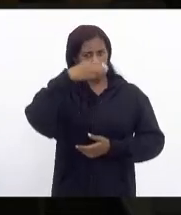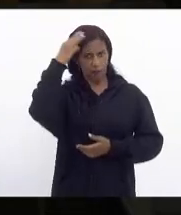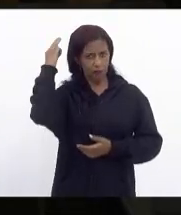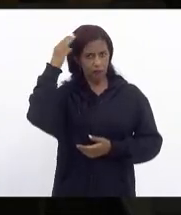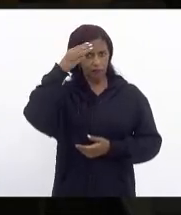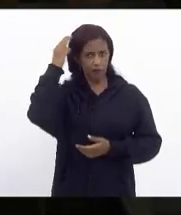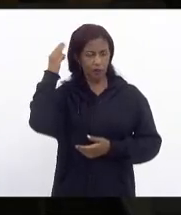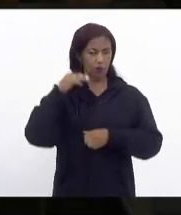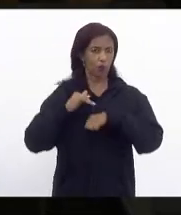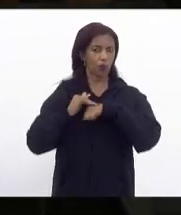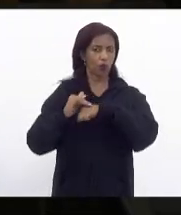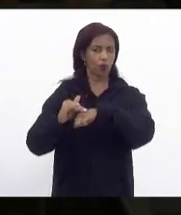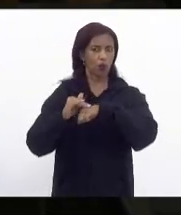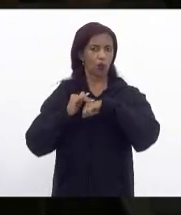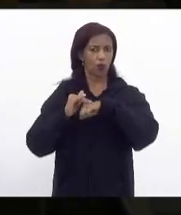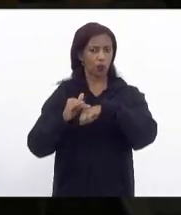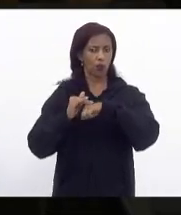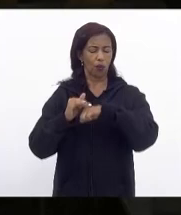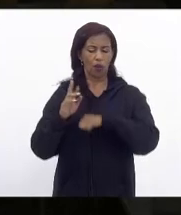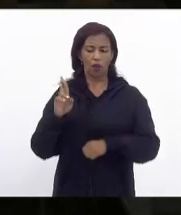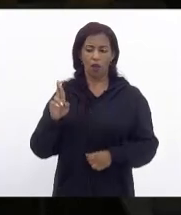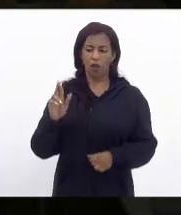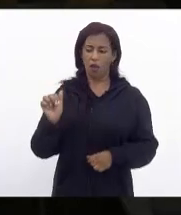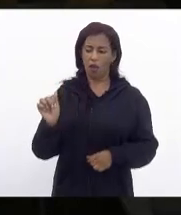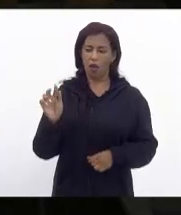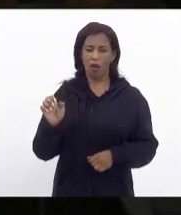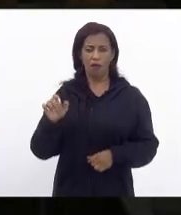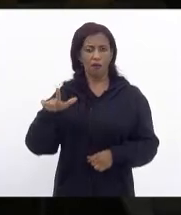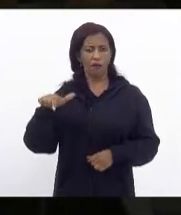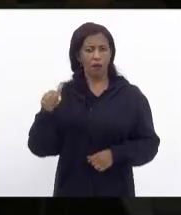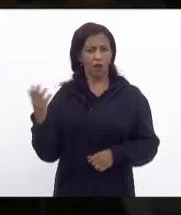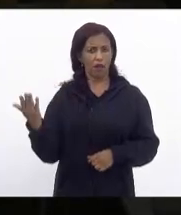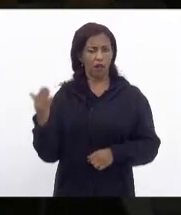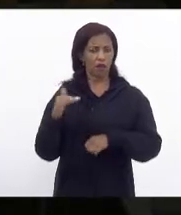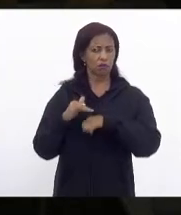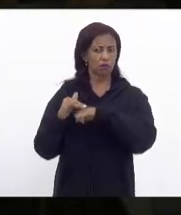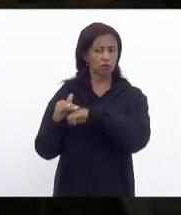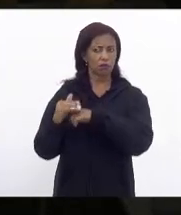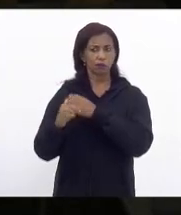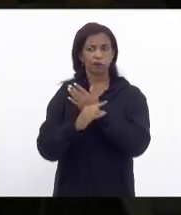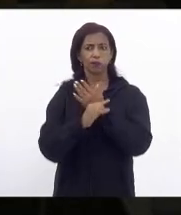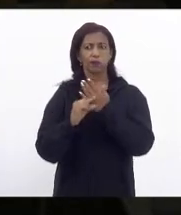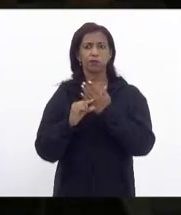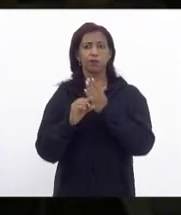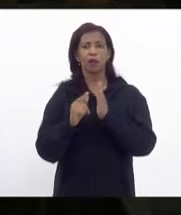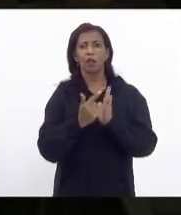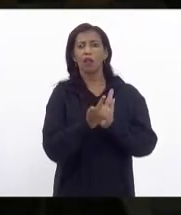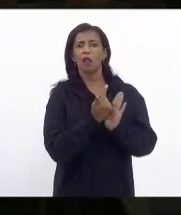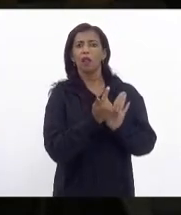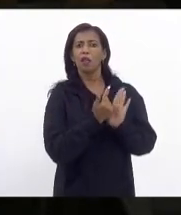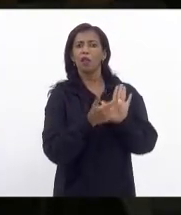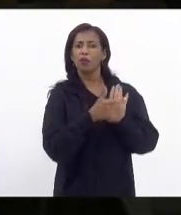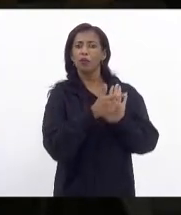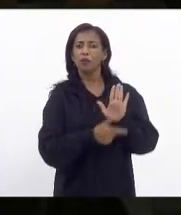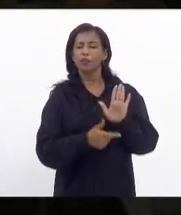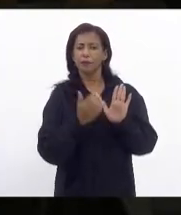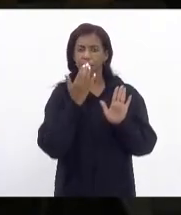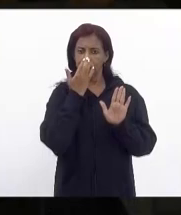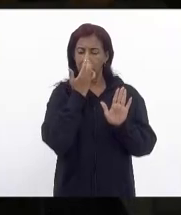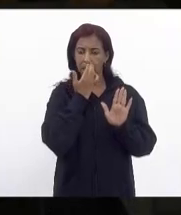conversando com a Rafaela Albergaria que é autora uma das autoras desse livro